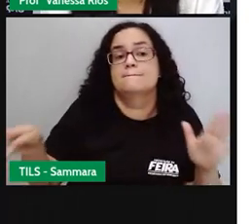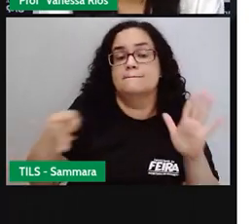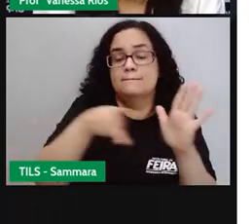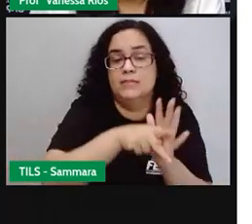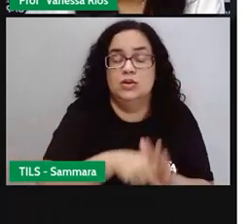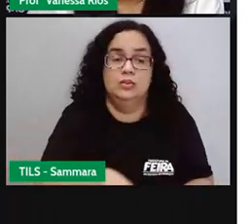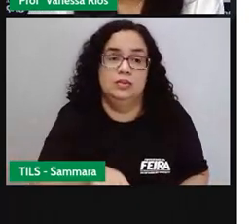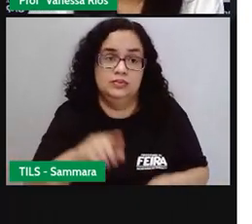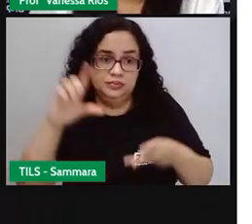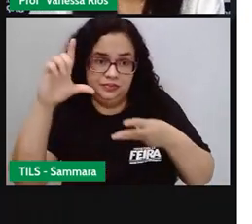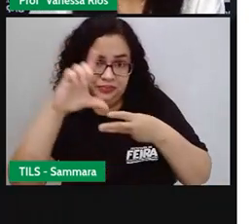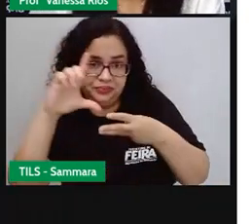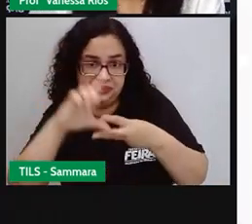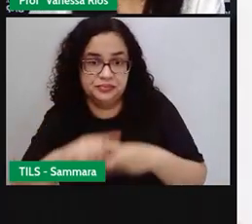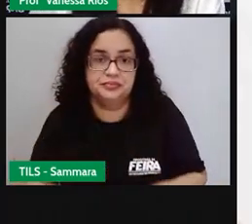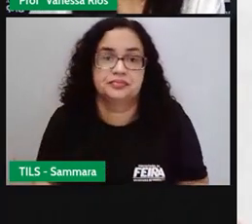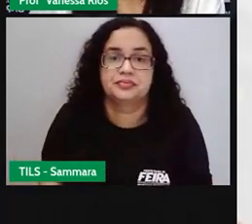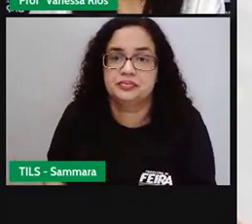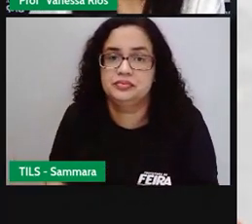legislativo.